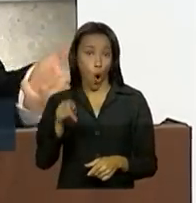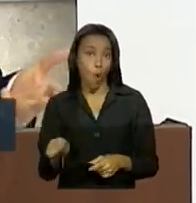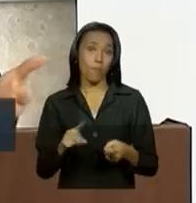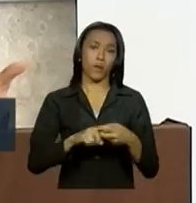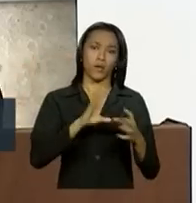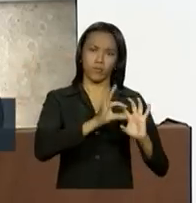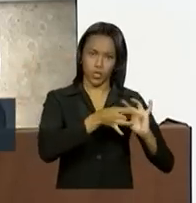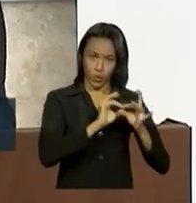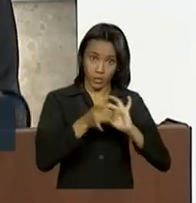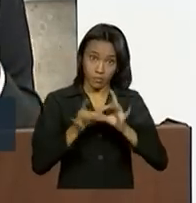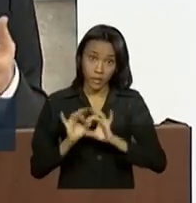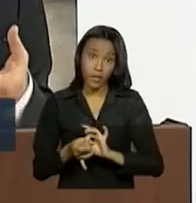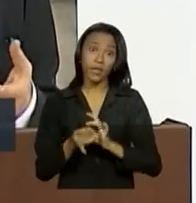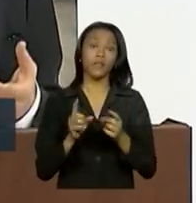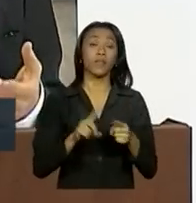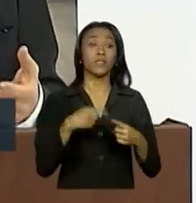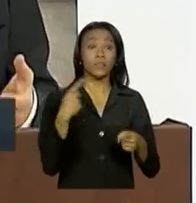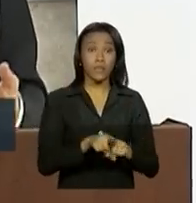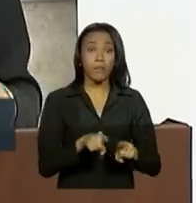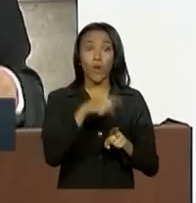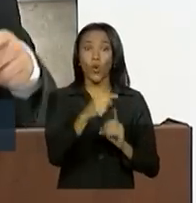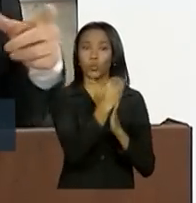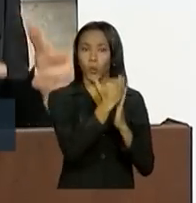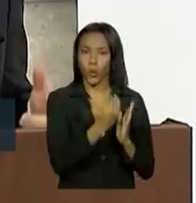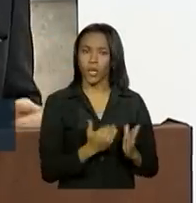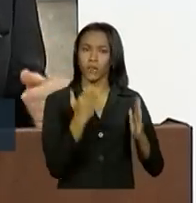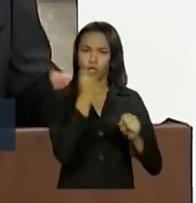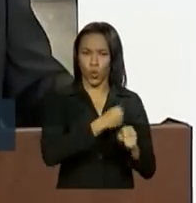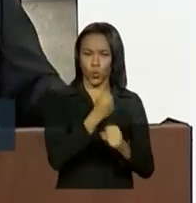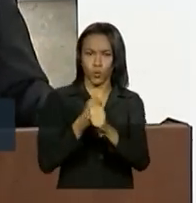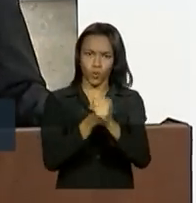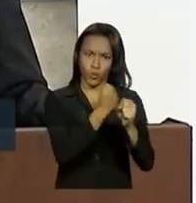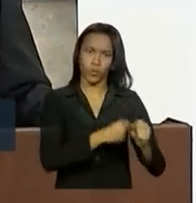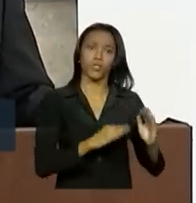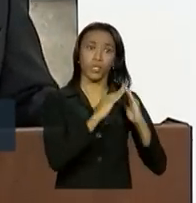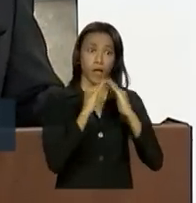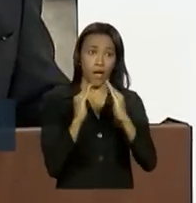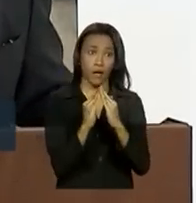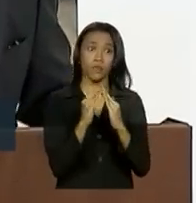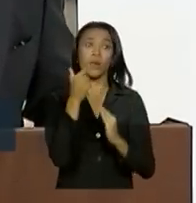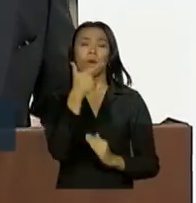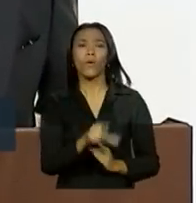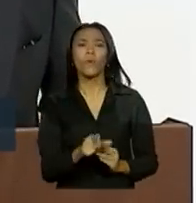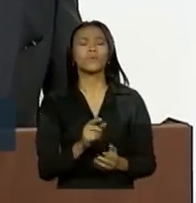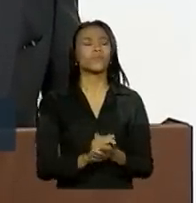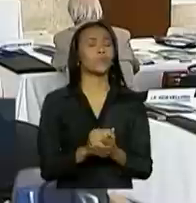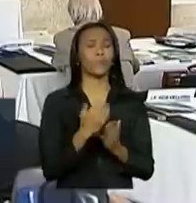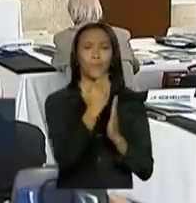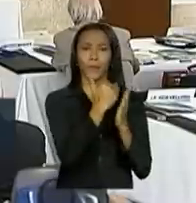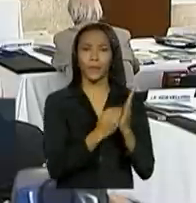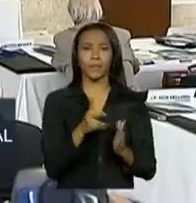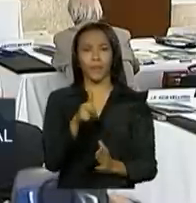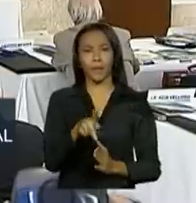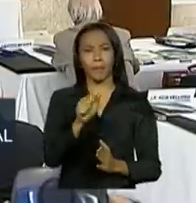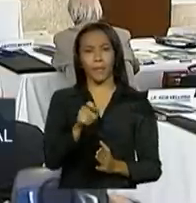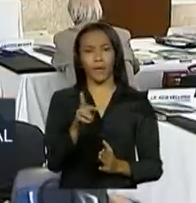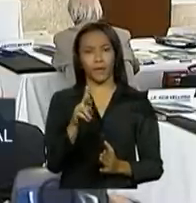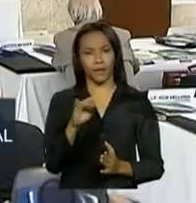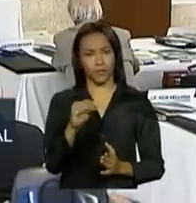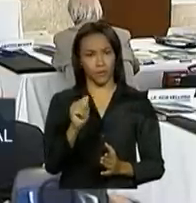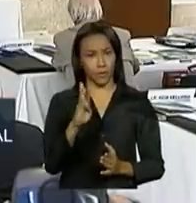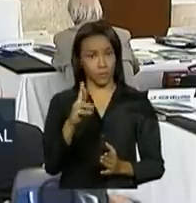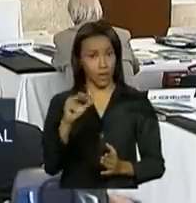Olimpíadas, o programa habitacional, o programa de construções, o programa da Petrobras, o Brasil tem um dos maiores